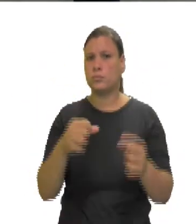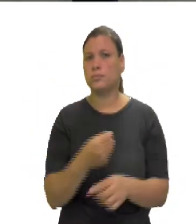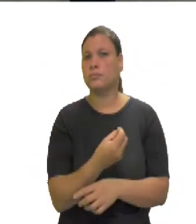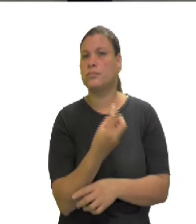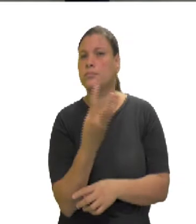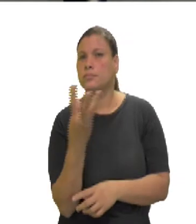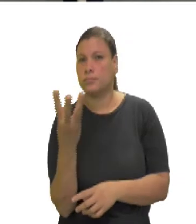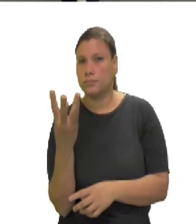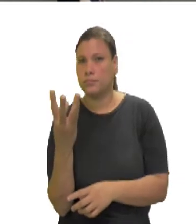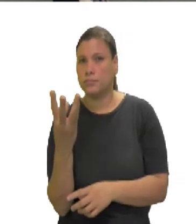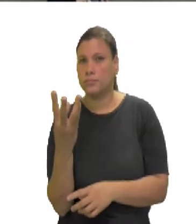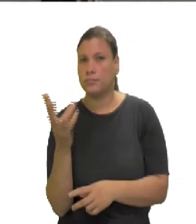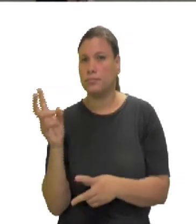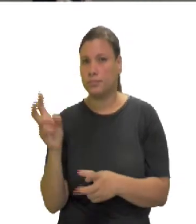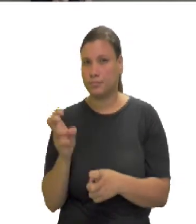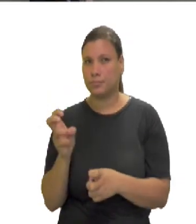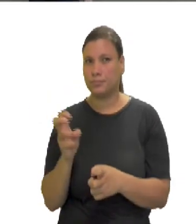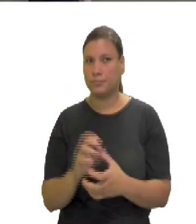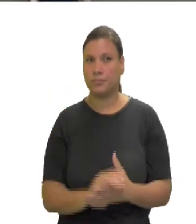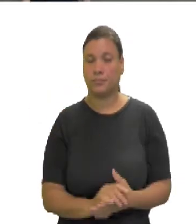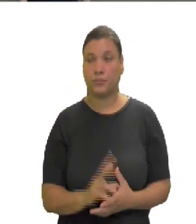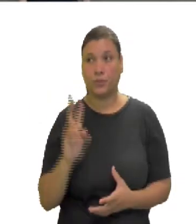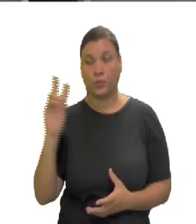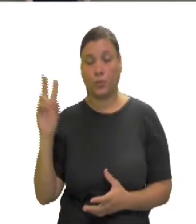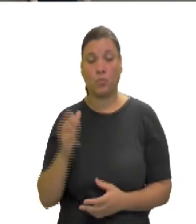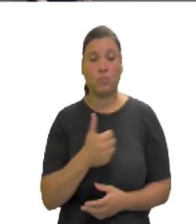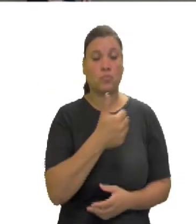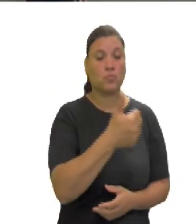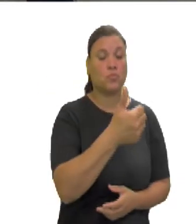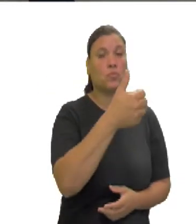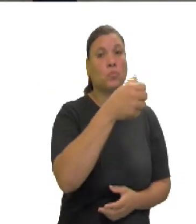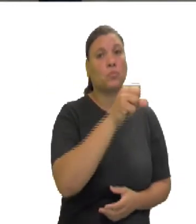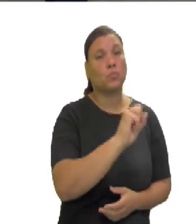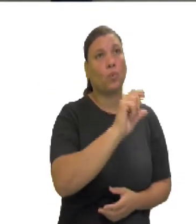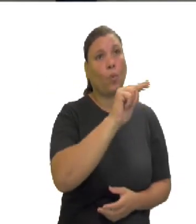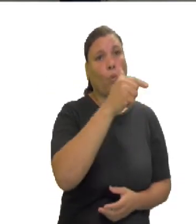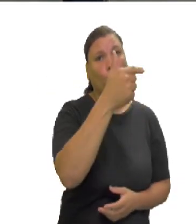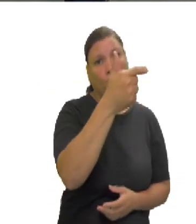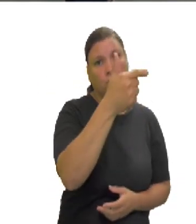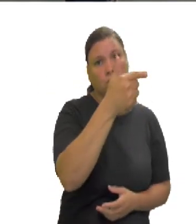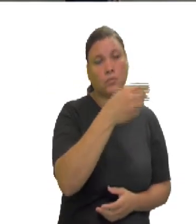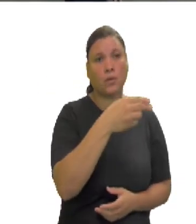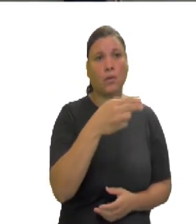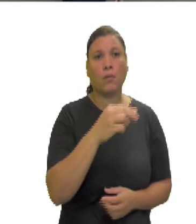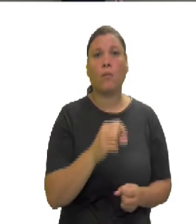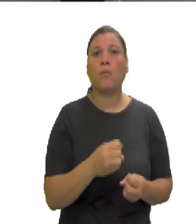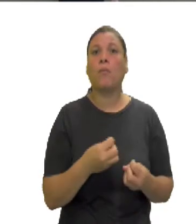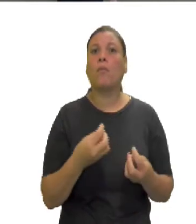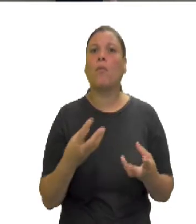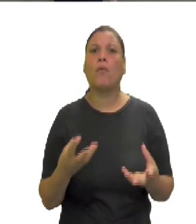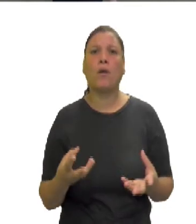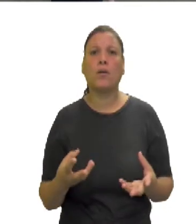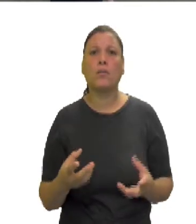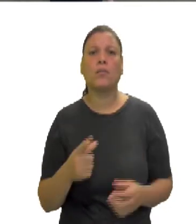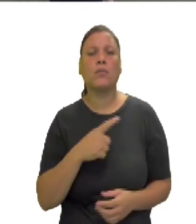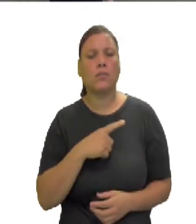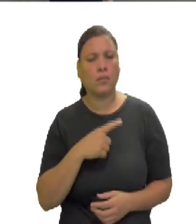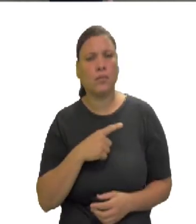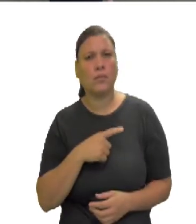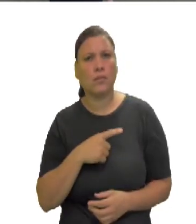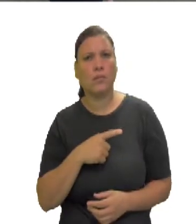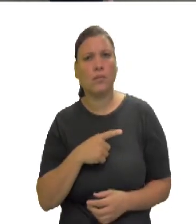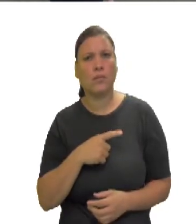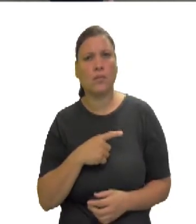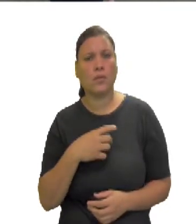aqui elevado ao quadrado, 18 ao quadrado. Tem uma forma de resolver aplicando esta regra de